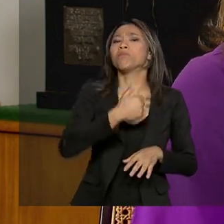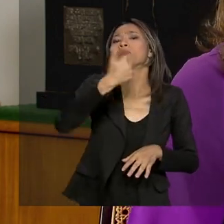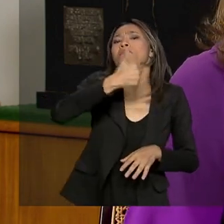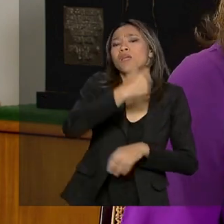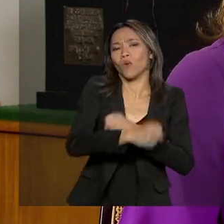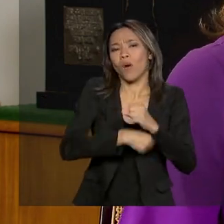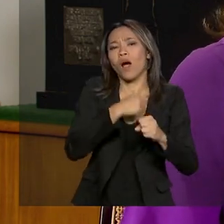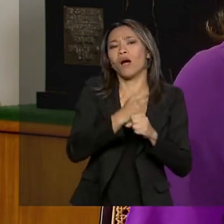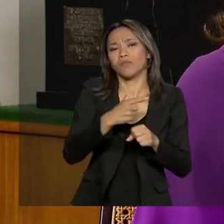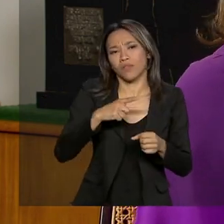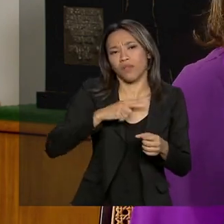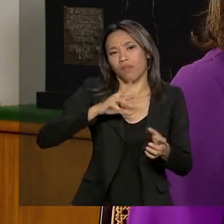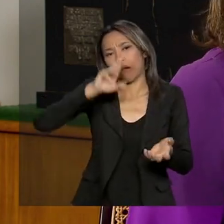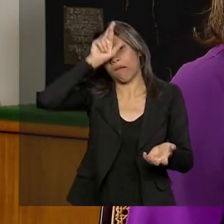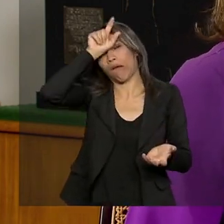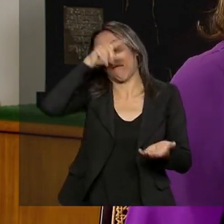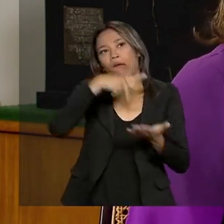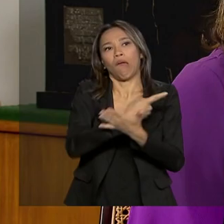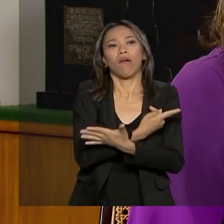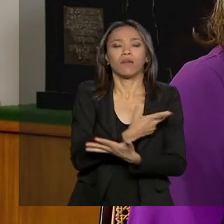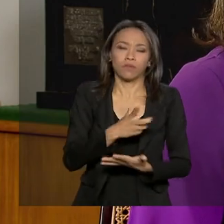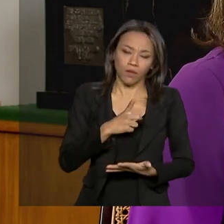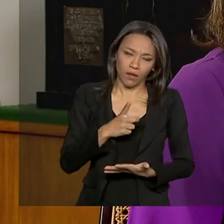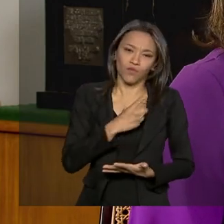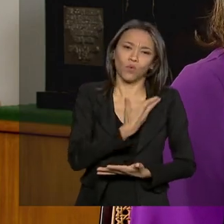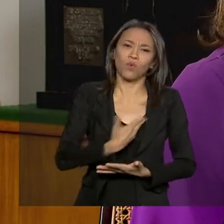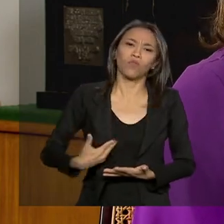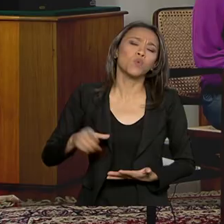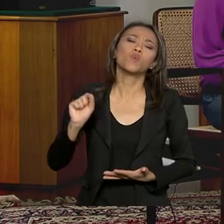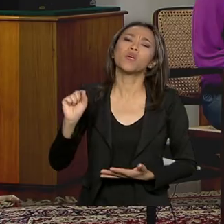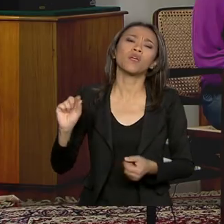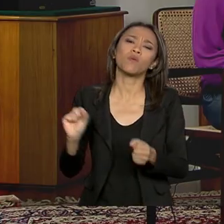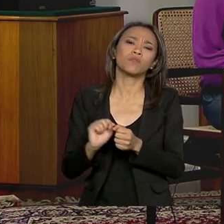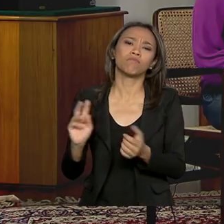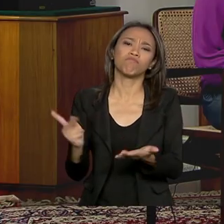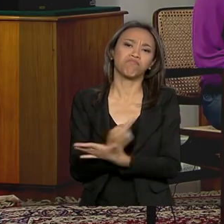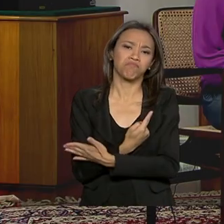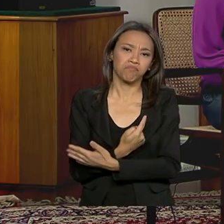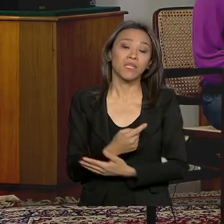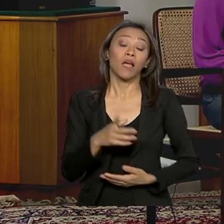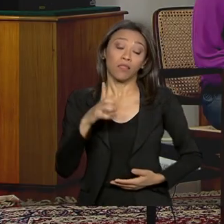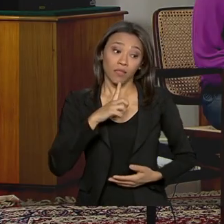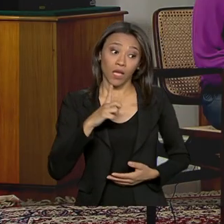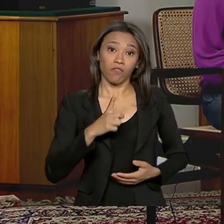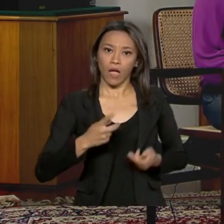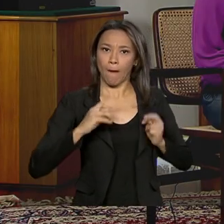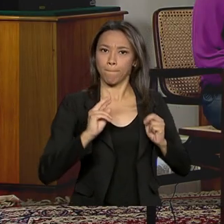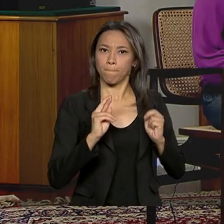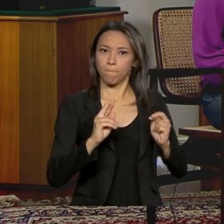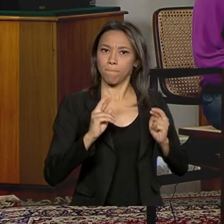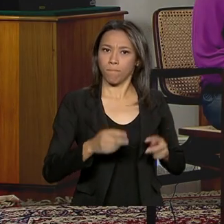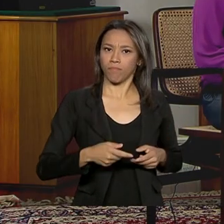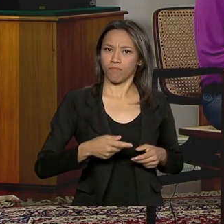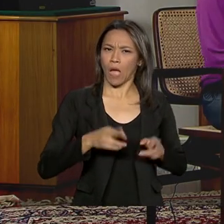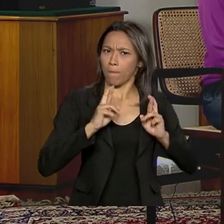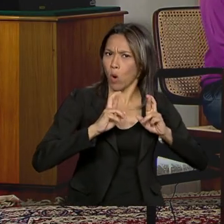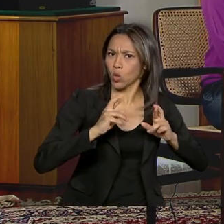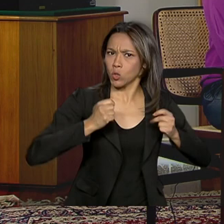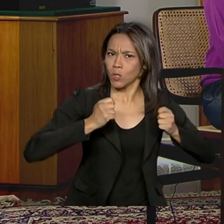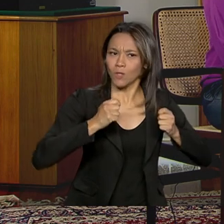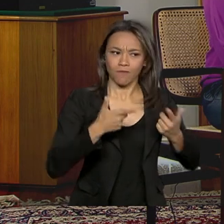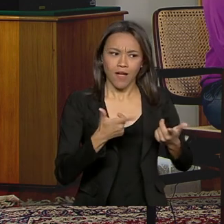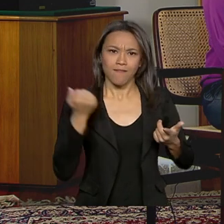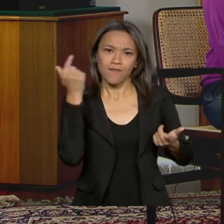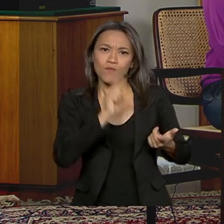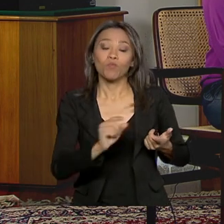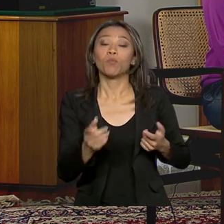acha que o governo errou nesse primeiro ano que pode melhorar? Houve algumas apostas. A própria aposta do